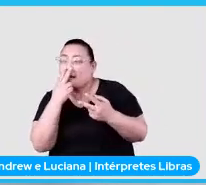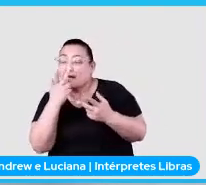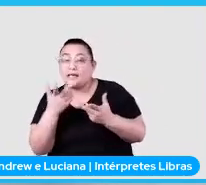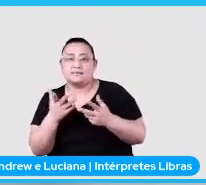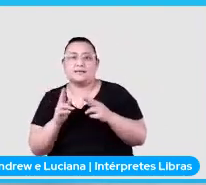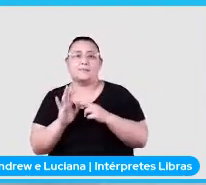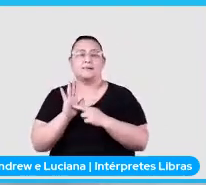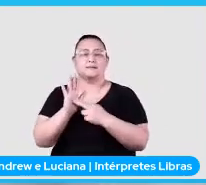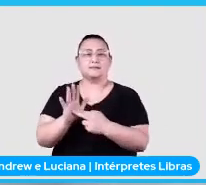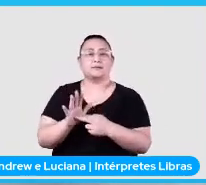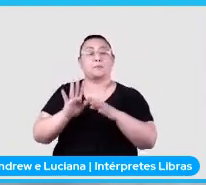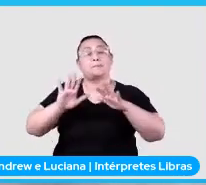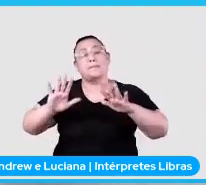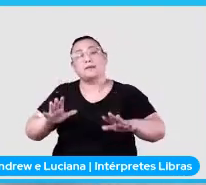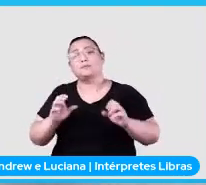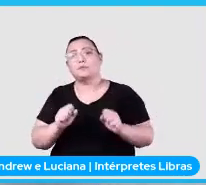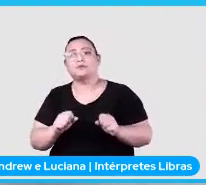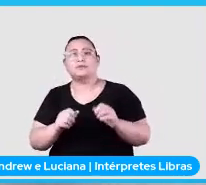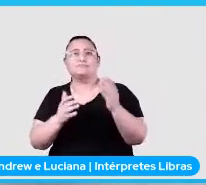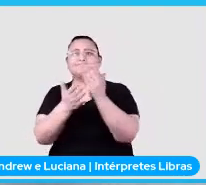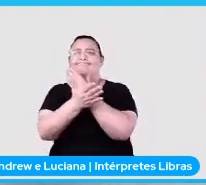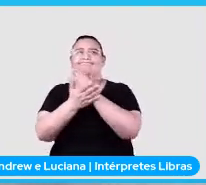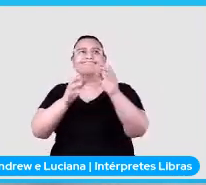Só que aí elas podem estar totalmente